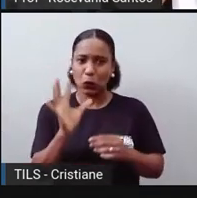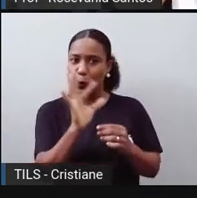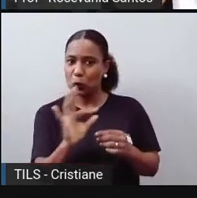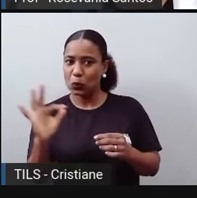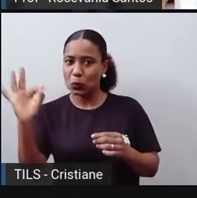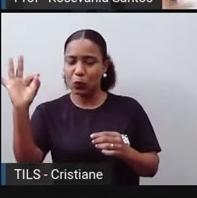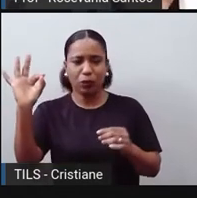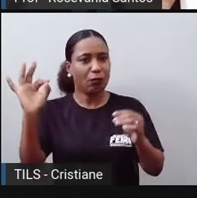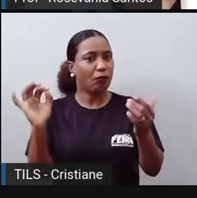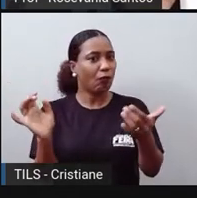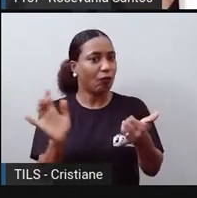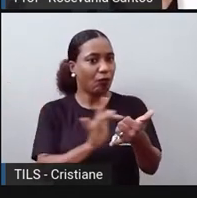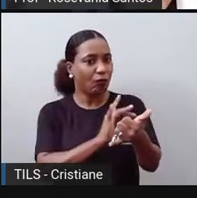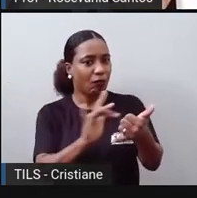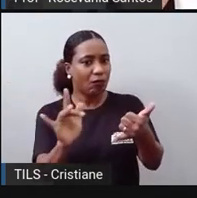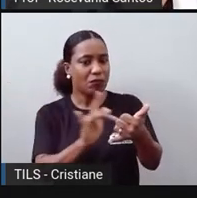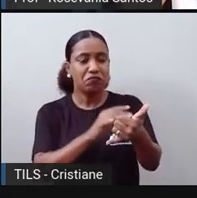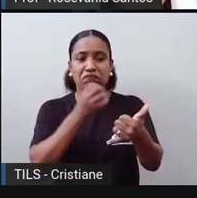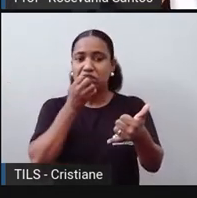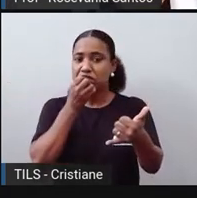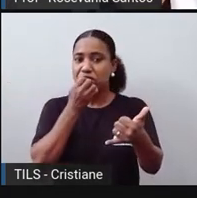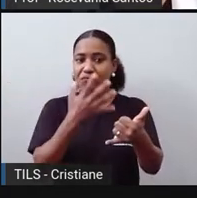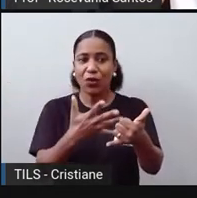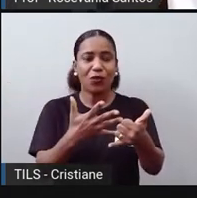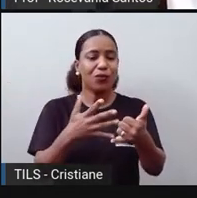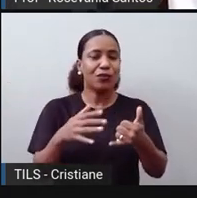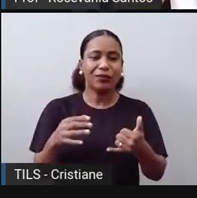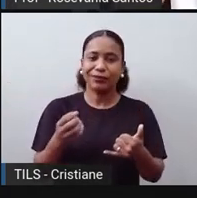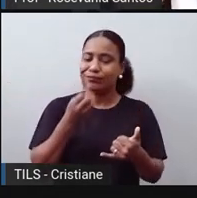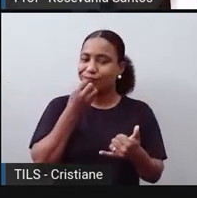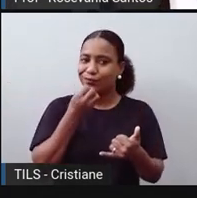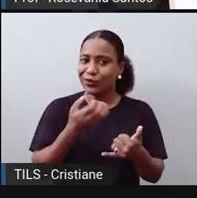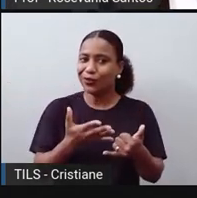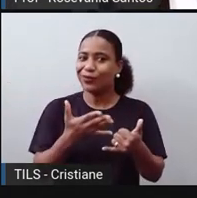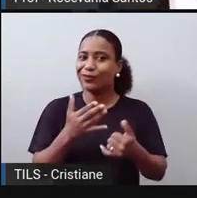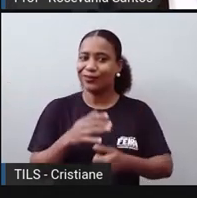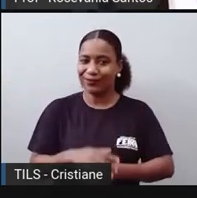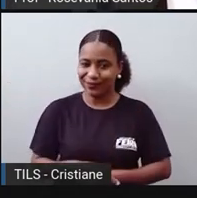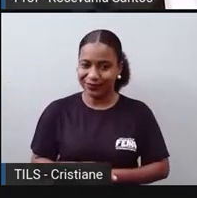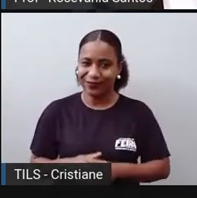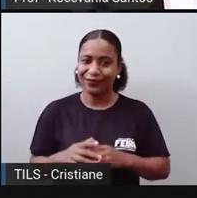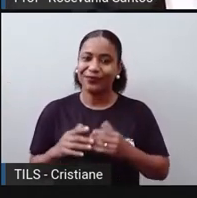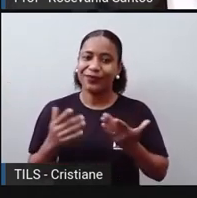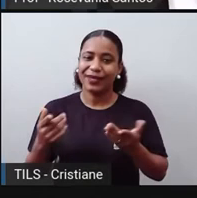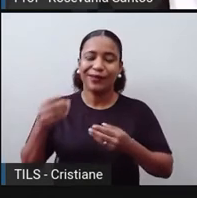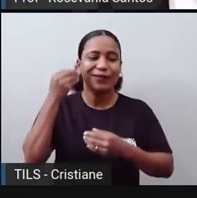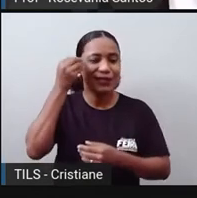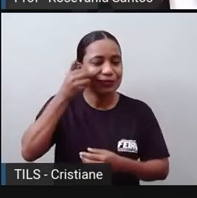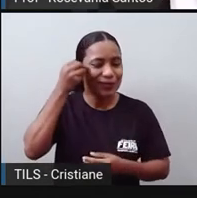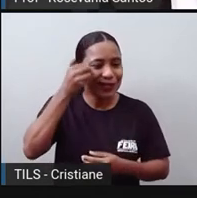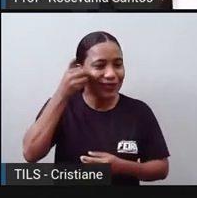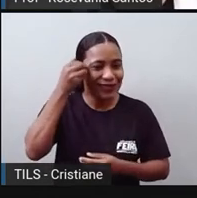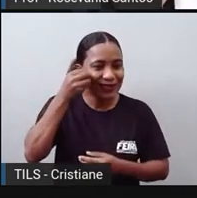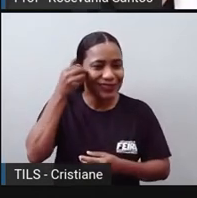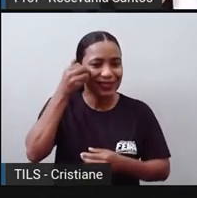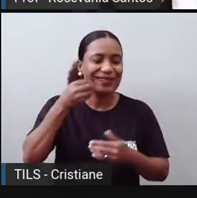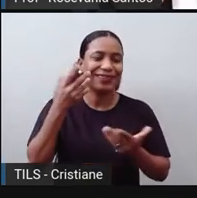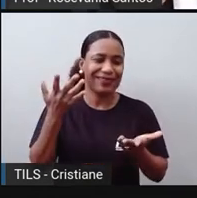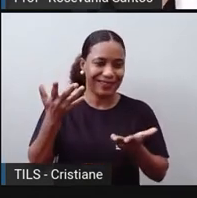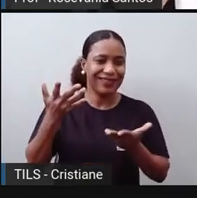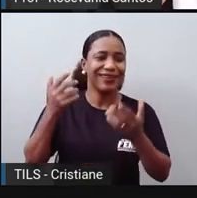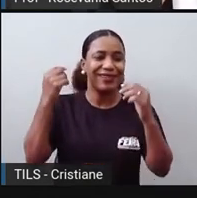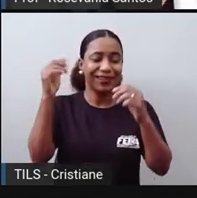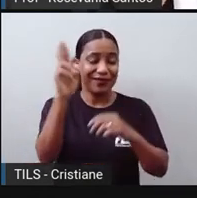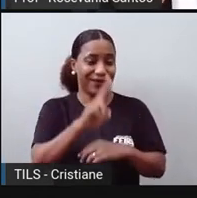nem percebe tanto dentro daquele produto e que aumenta o preço que é um absurdo. Troca de experiências acadêmicas, né, a gente